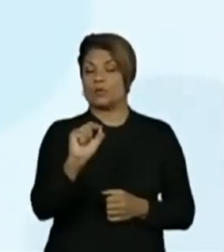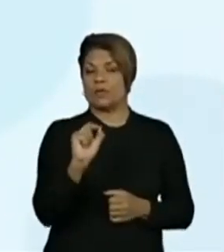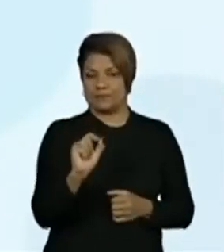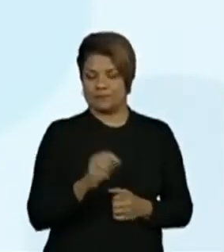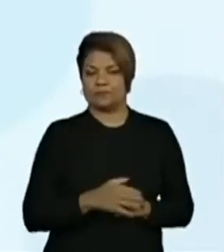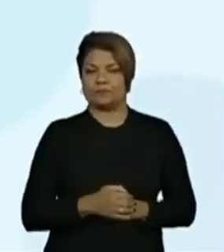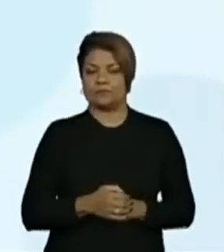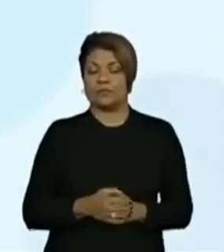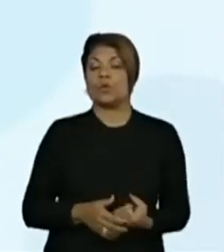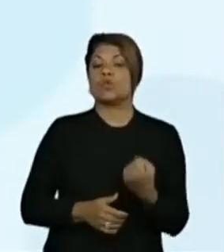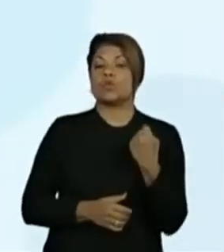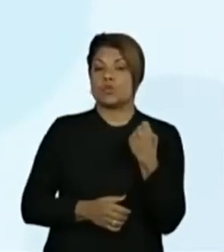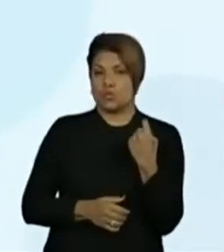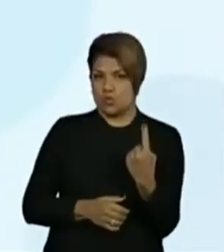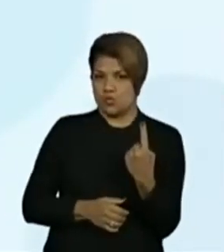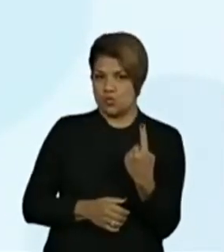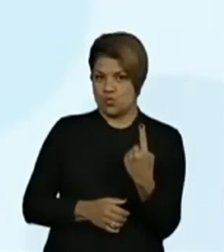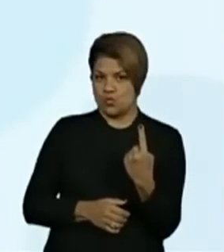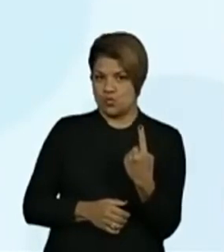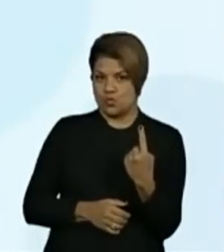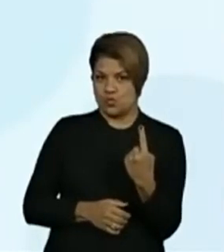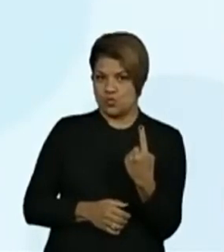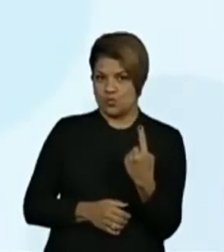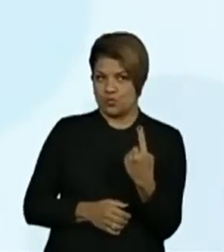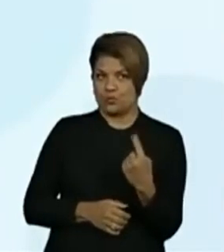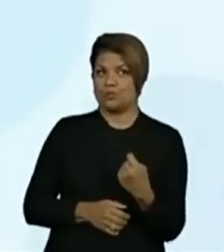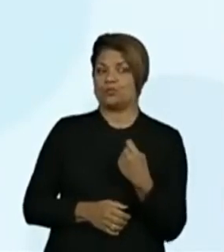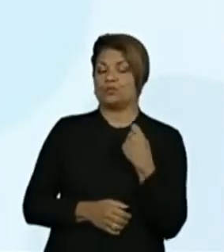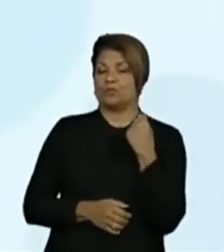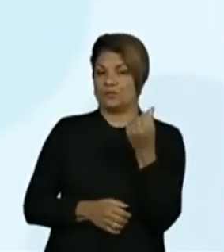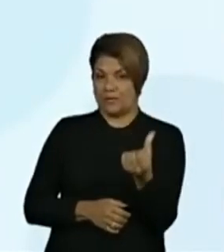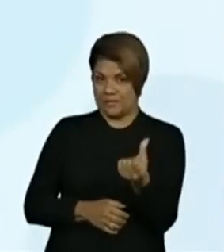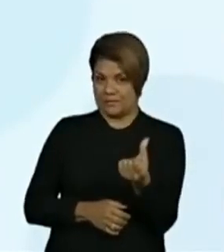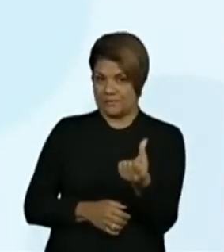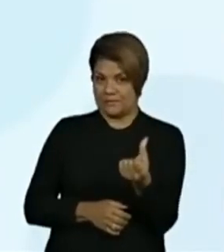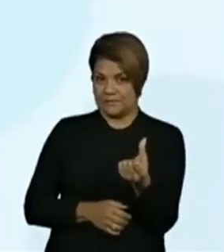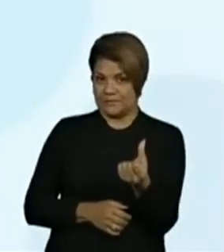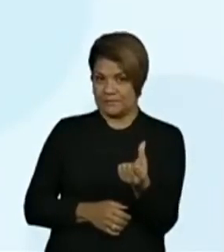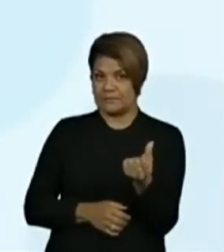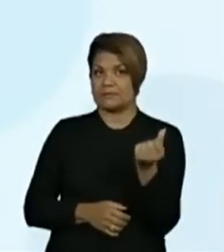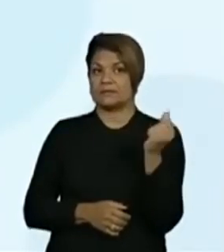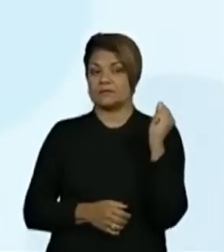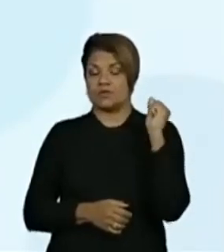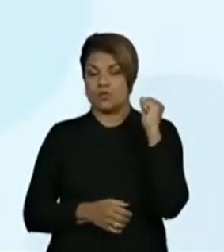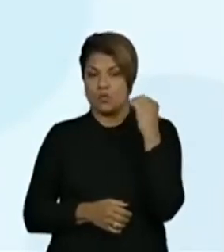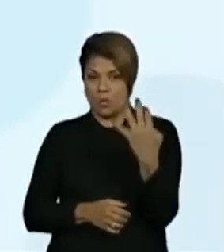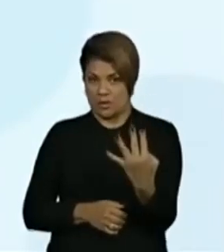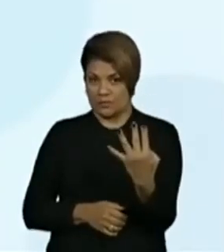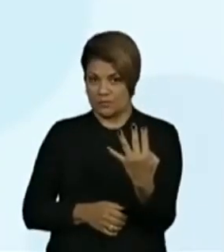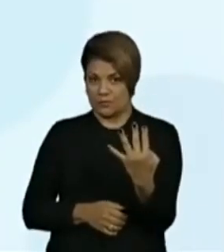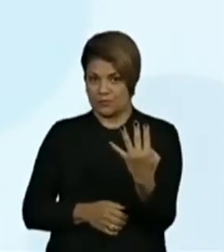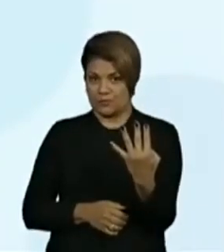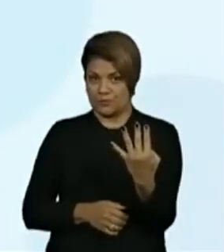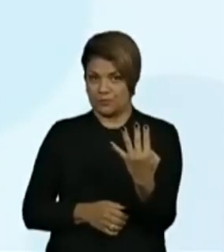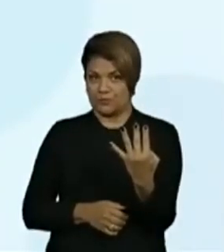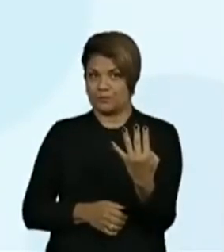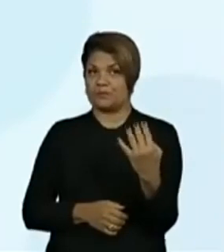vão aparecer. Um, seis, quatro,